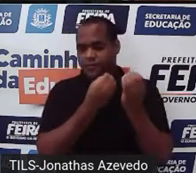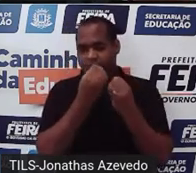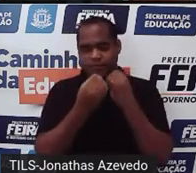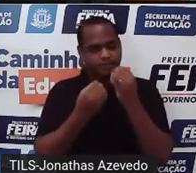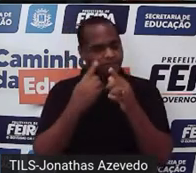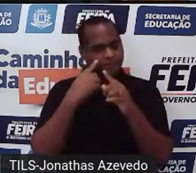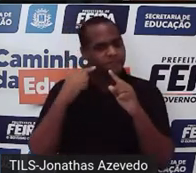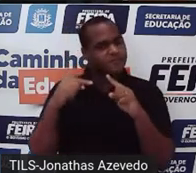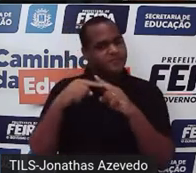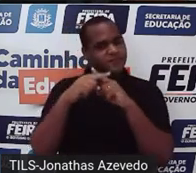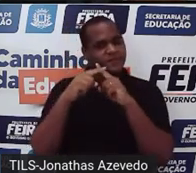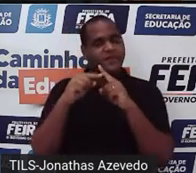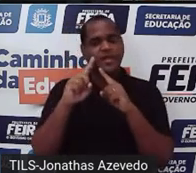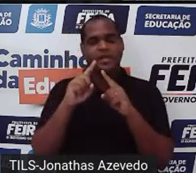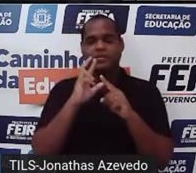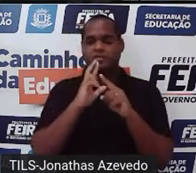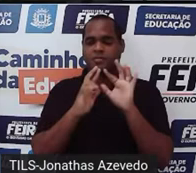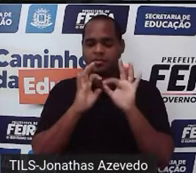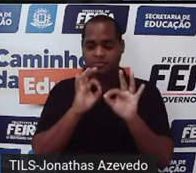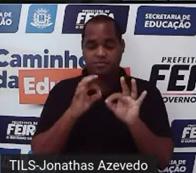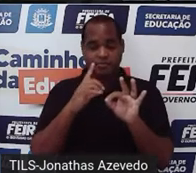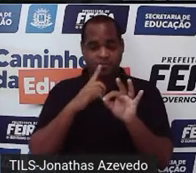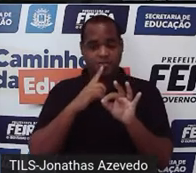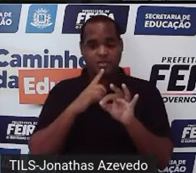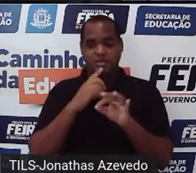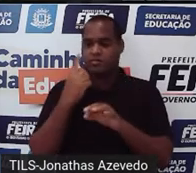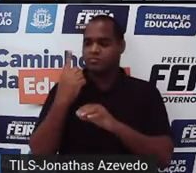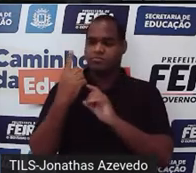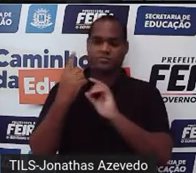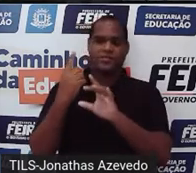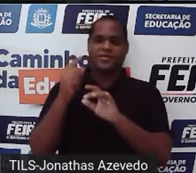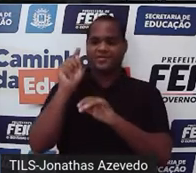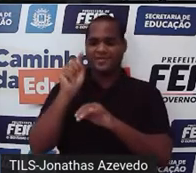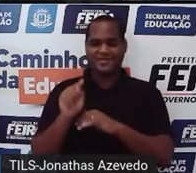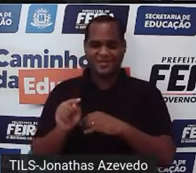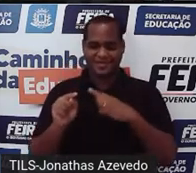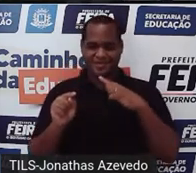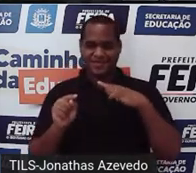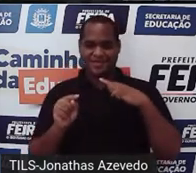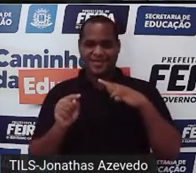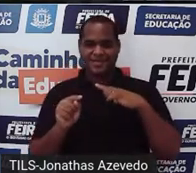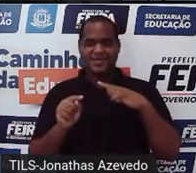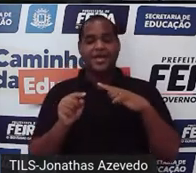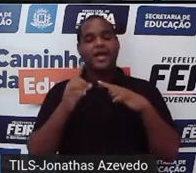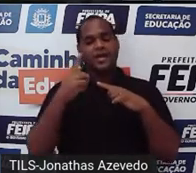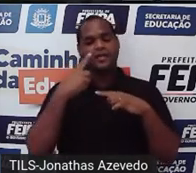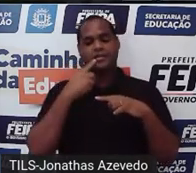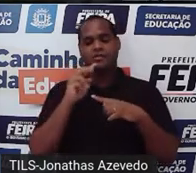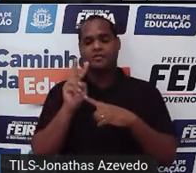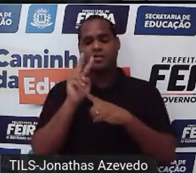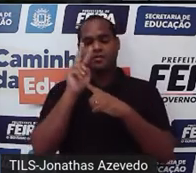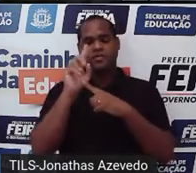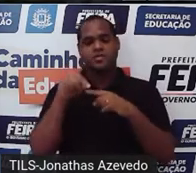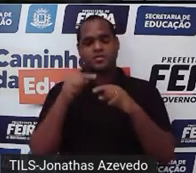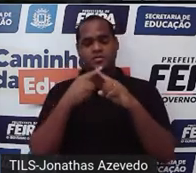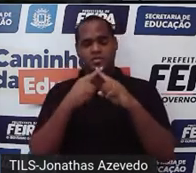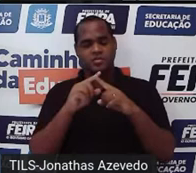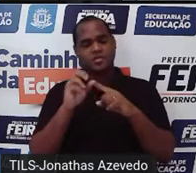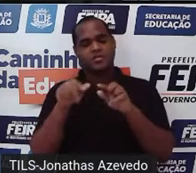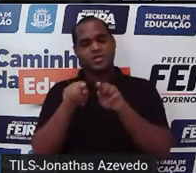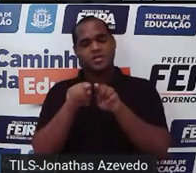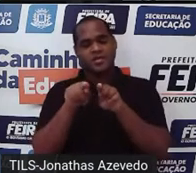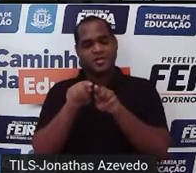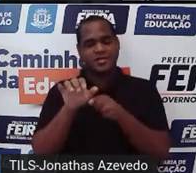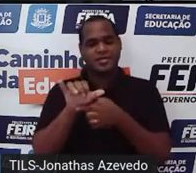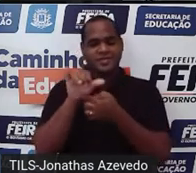cruzamento das retas concorrentes, que tem um ponto só e esse único ponto tem um valor para x e um valor para